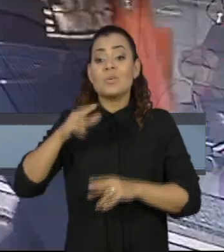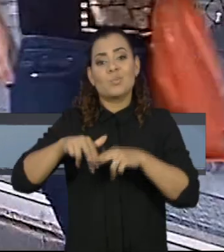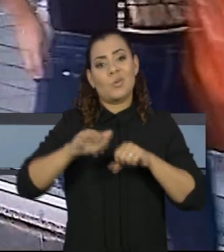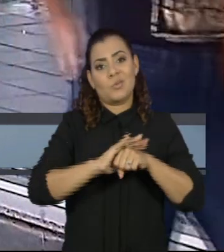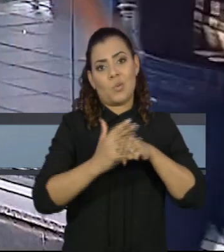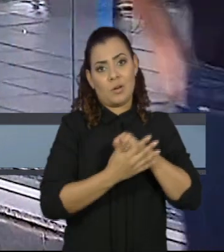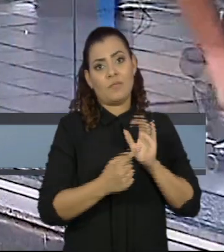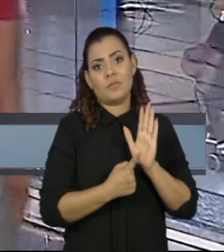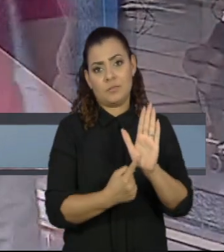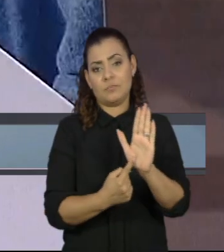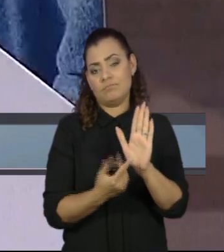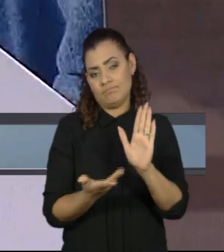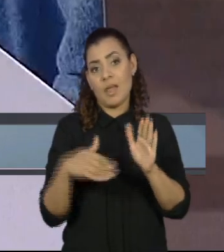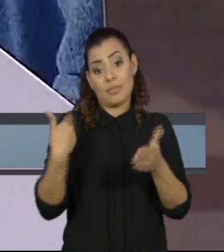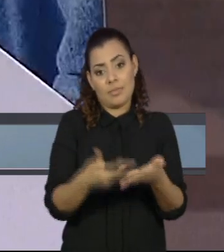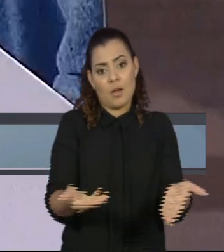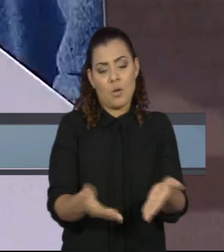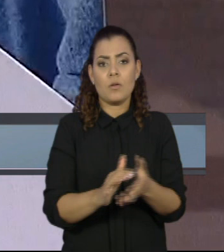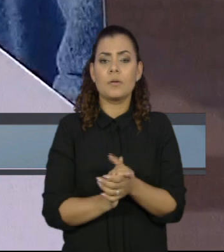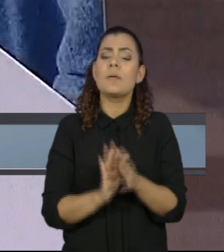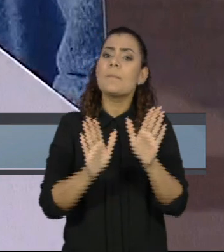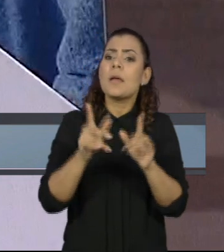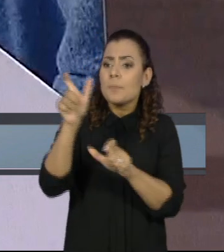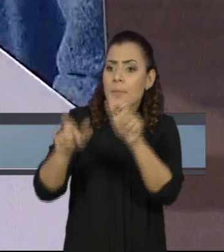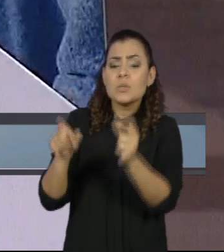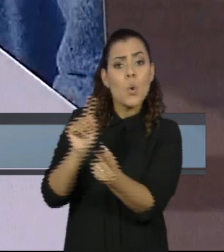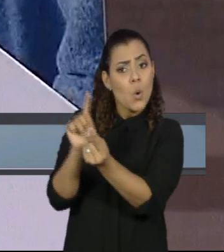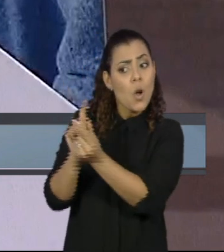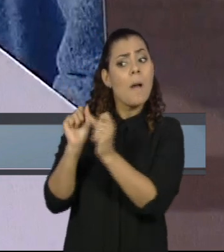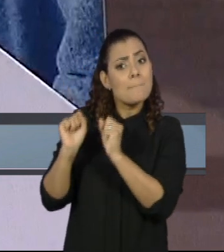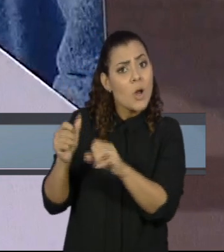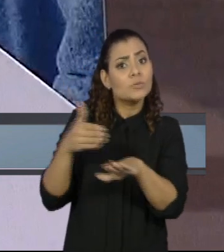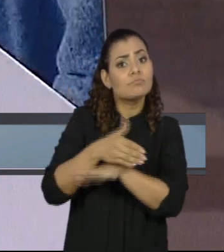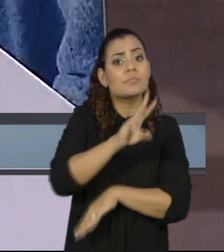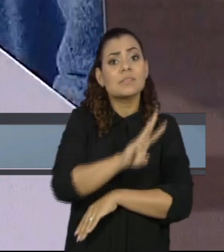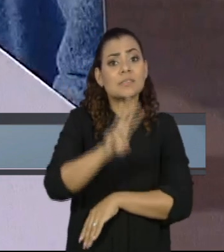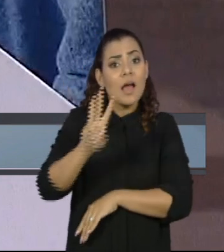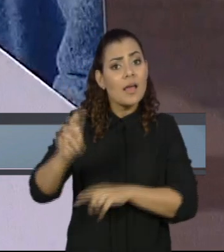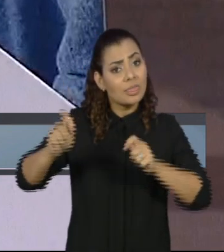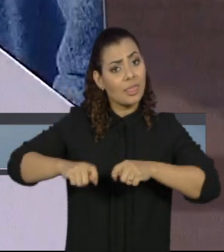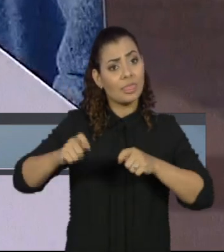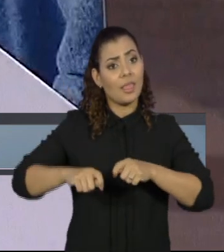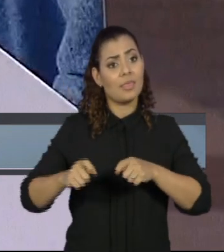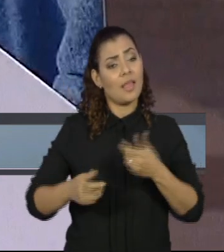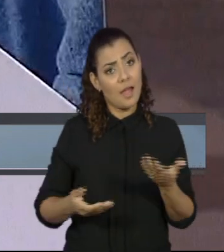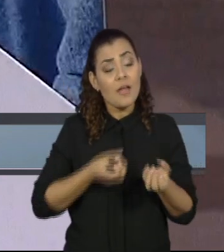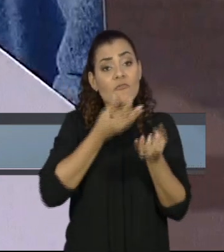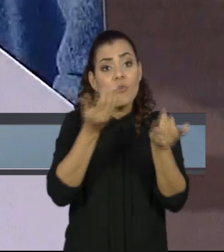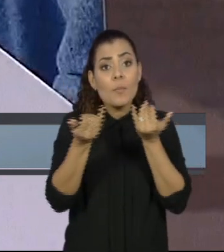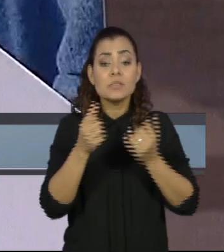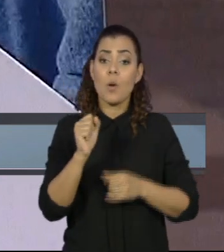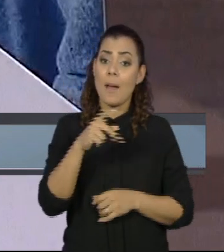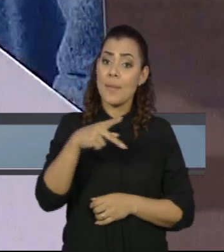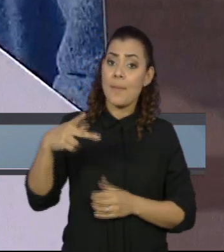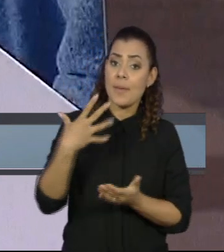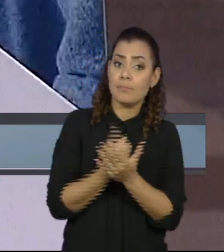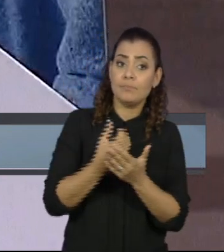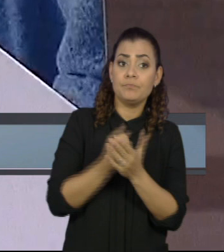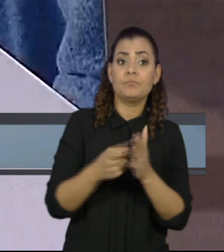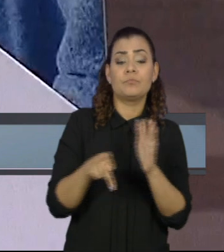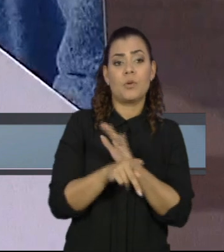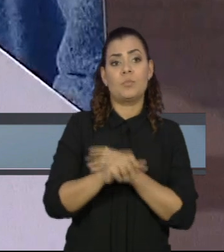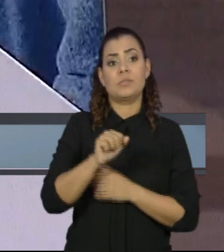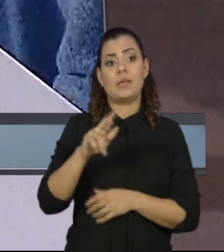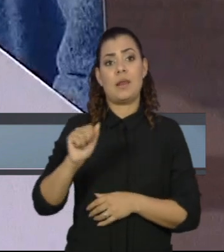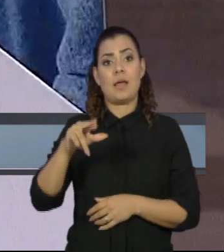conta da pandemia da covid-19. O consumidor pode acessar o serviço pelo site e aplicativos oficiais do